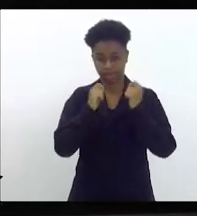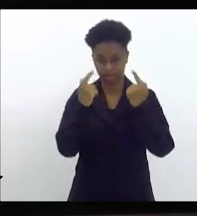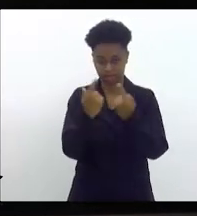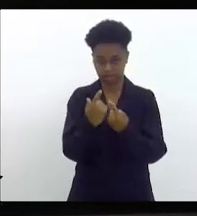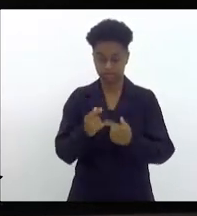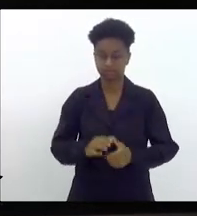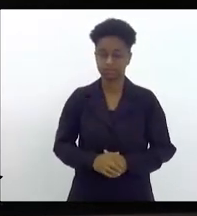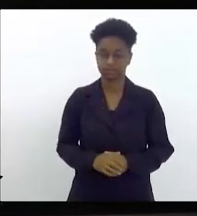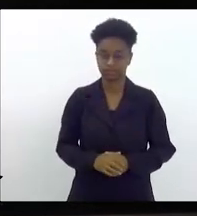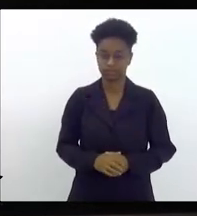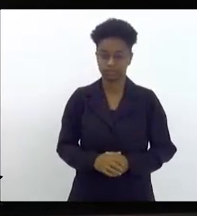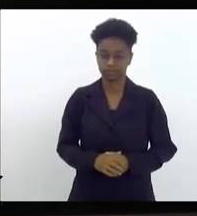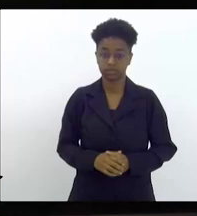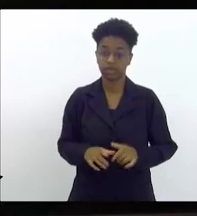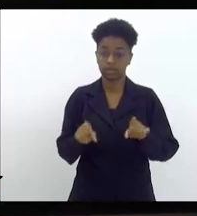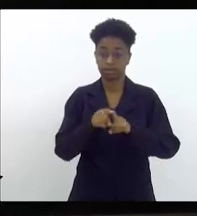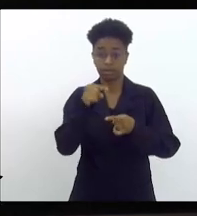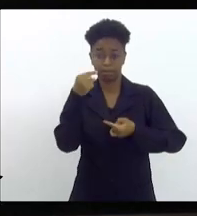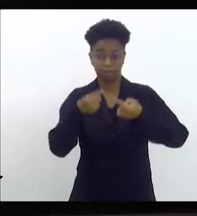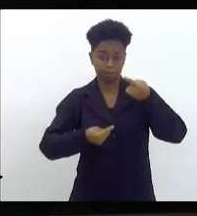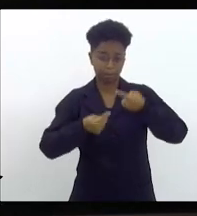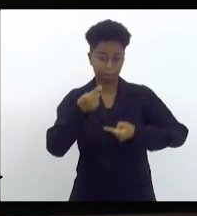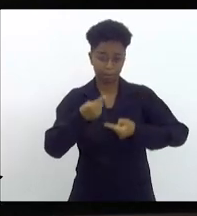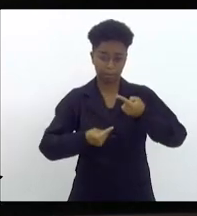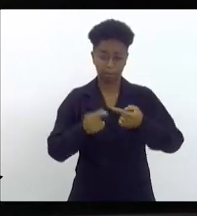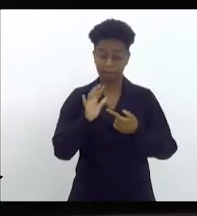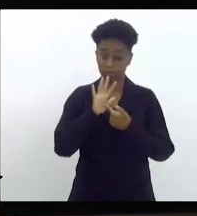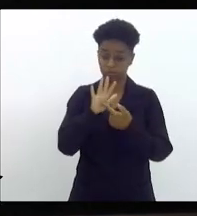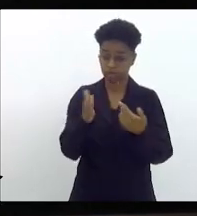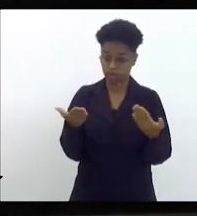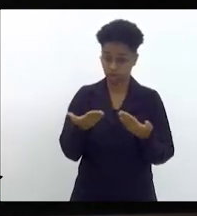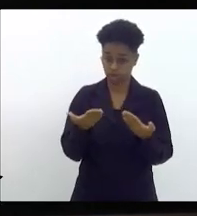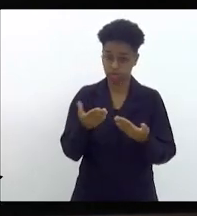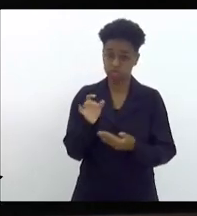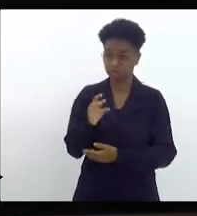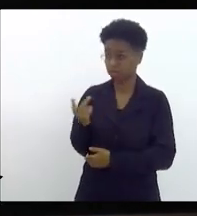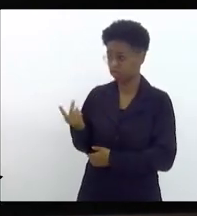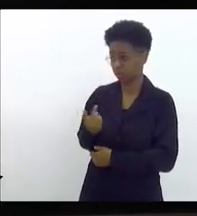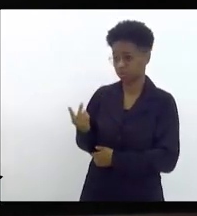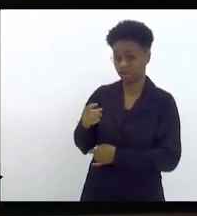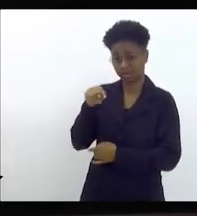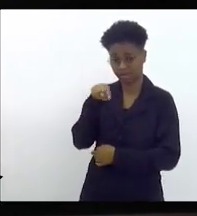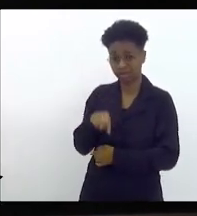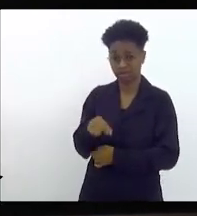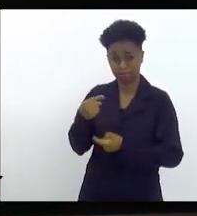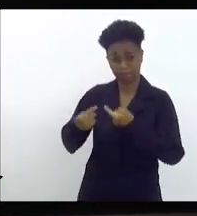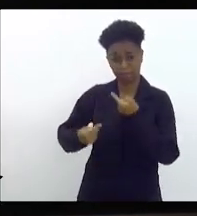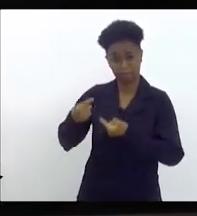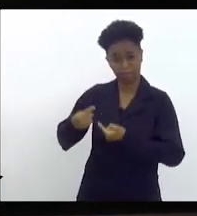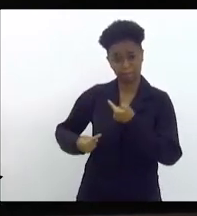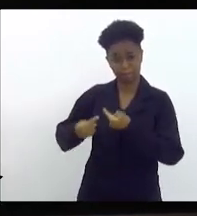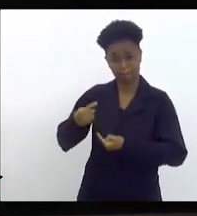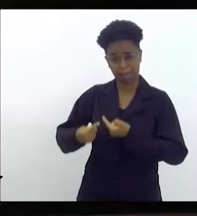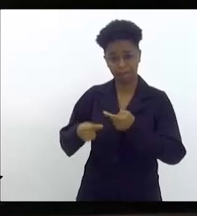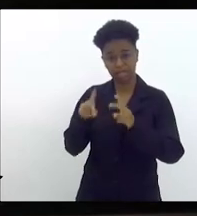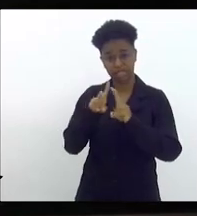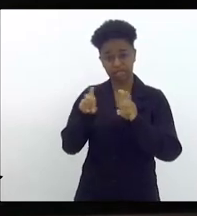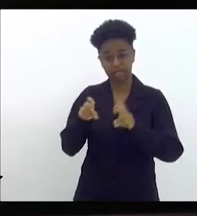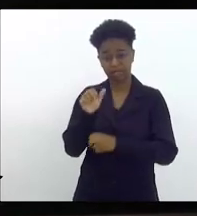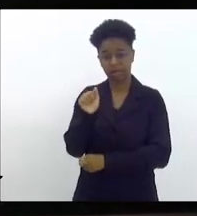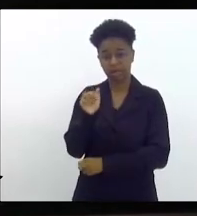Quer dizer que o debate que se apresentou aqui nesse momento, apesar de estar apenas eu, deputado Luz Paulo, discutindo o arcabouço fiscal,